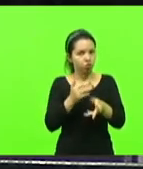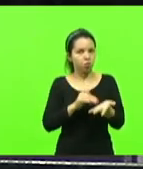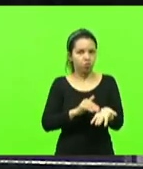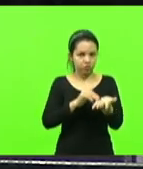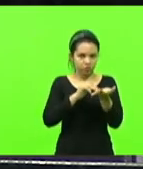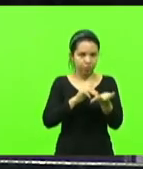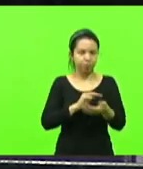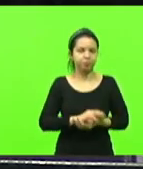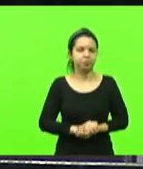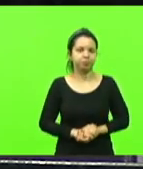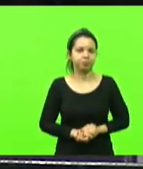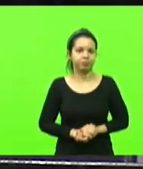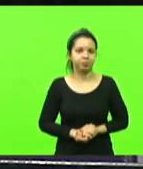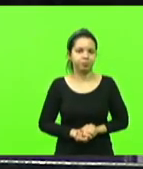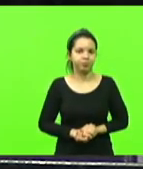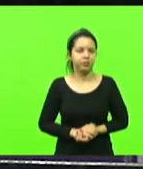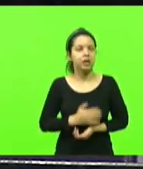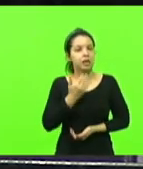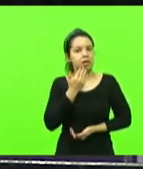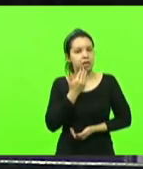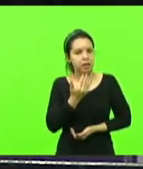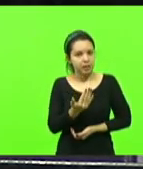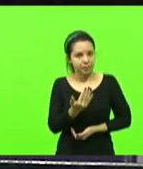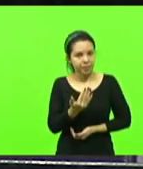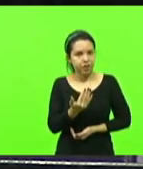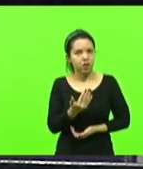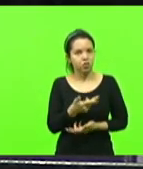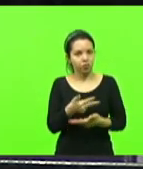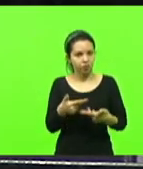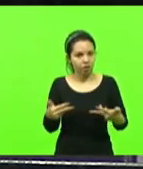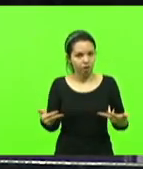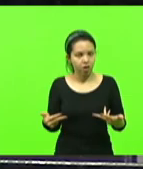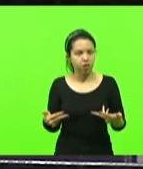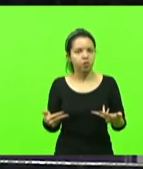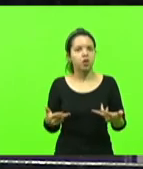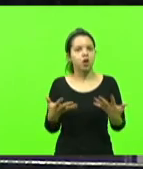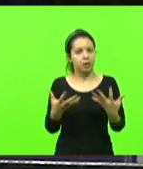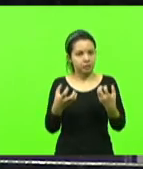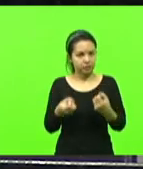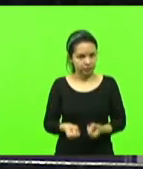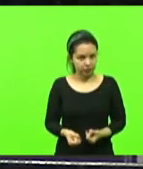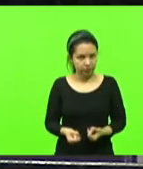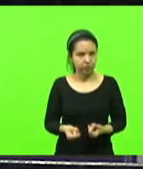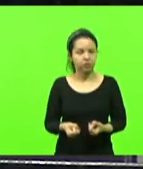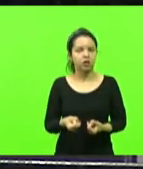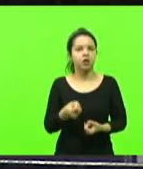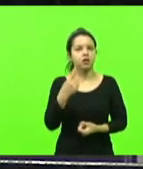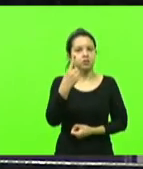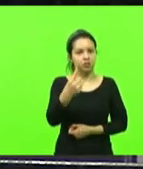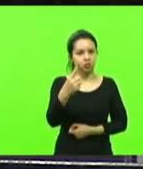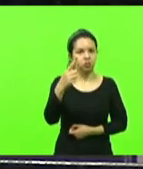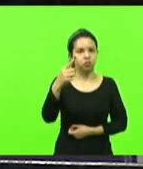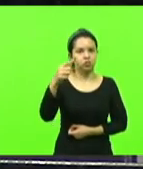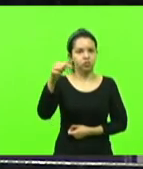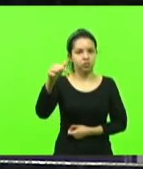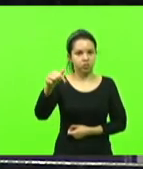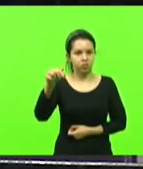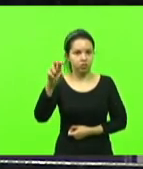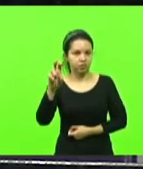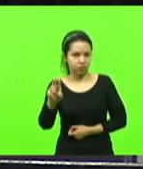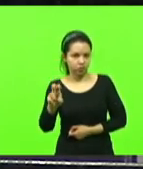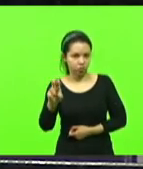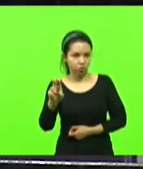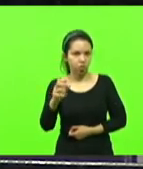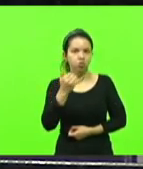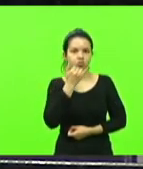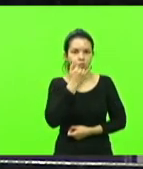Os requerimentos, essa presidência defere os requerimentos 175, aliás,